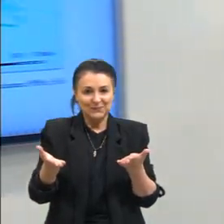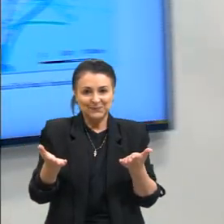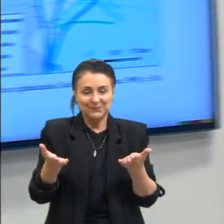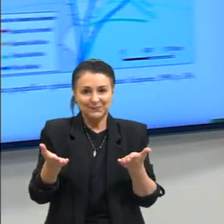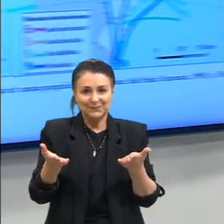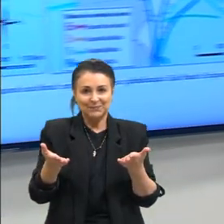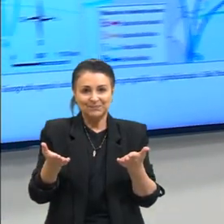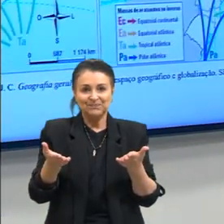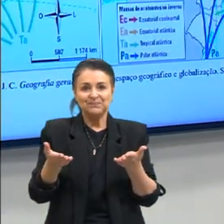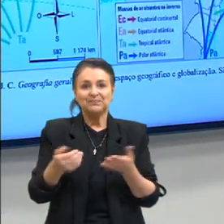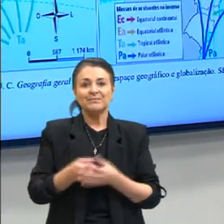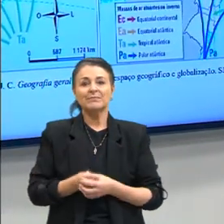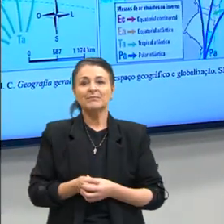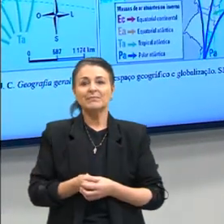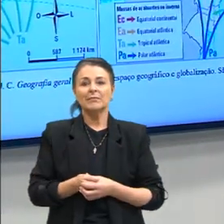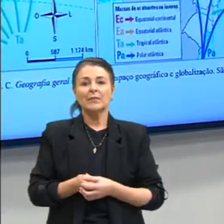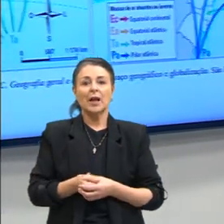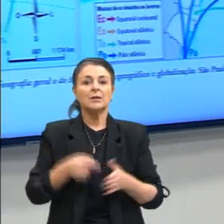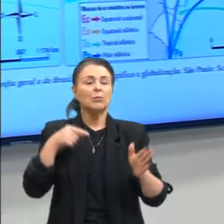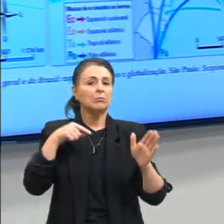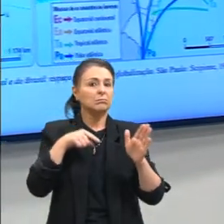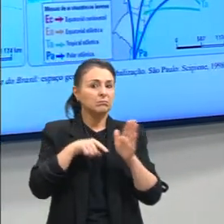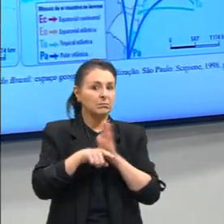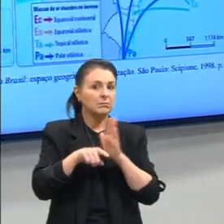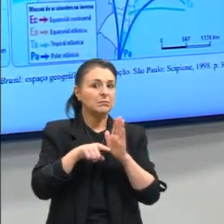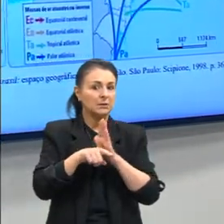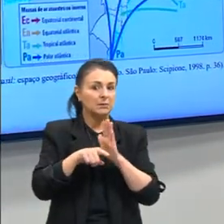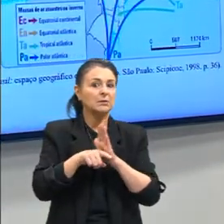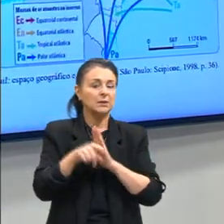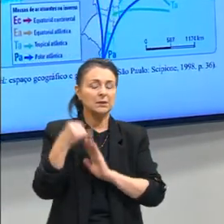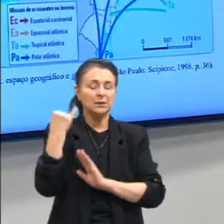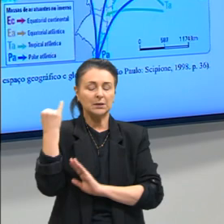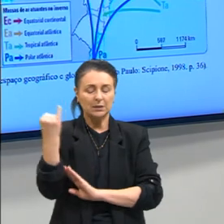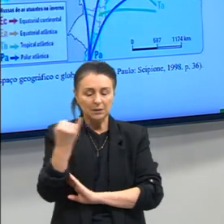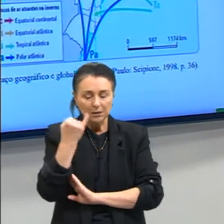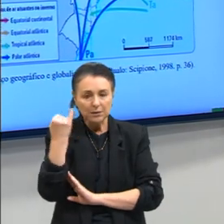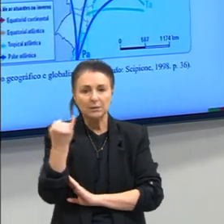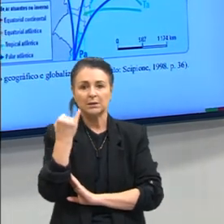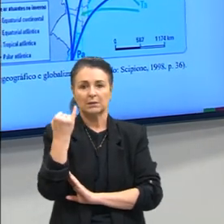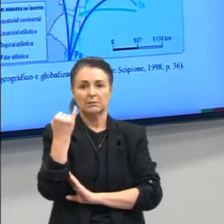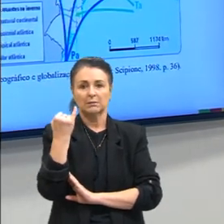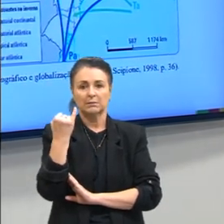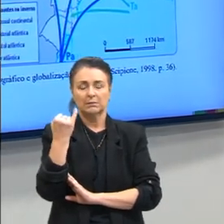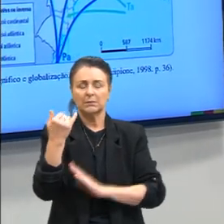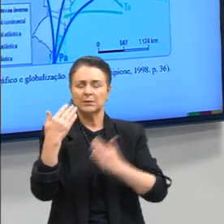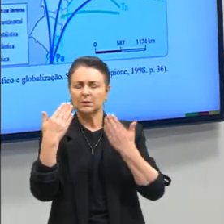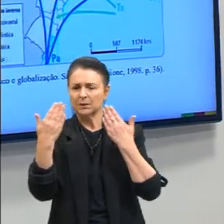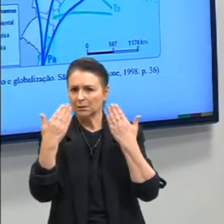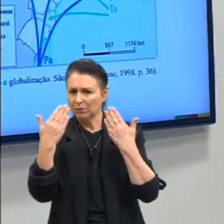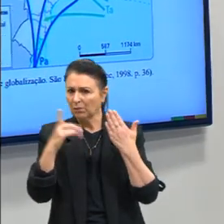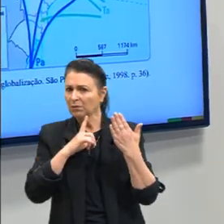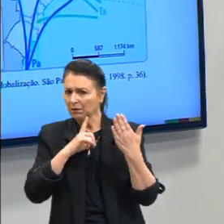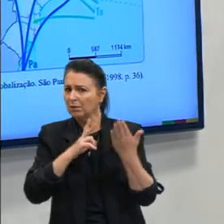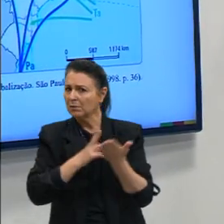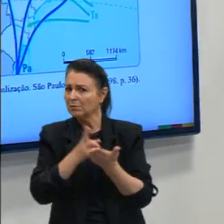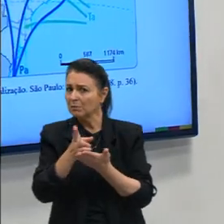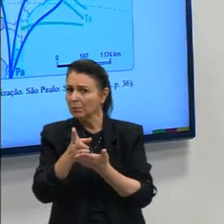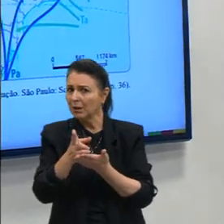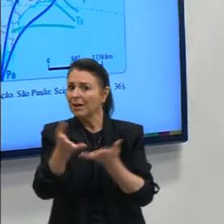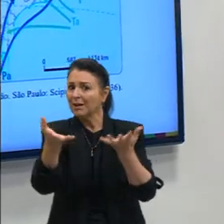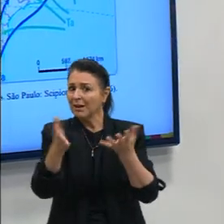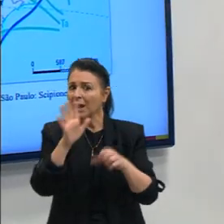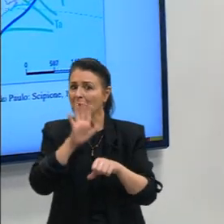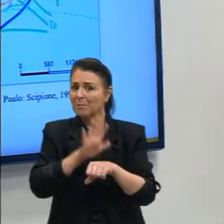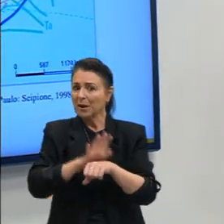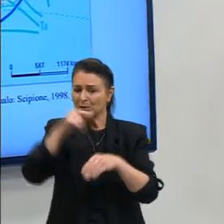Essas são as questões relacionadas a isso, tá? Se tu tiver de dúvidas aí, querer entender um pouquinho mais,